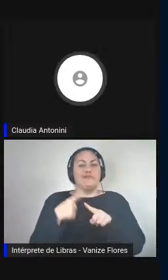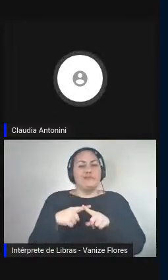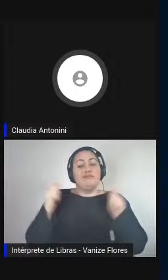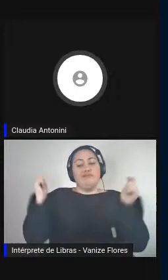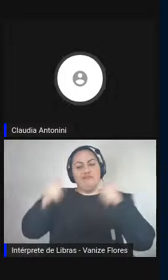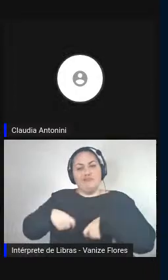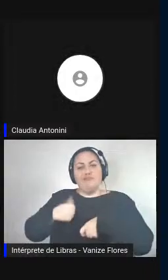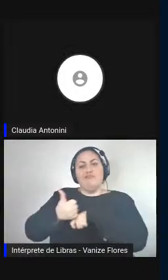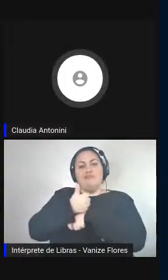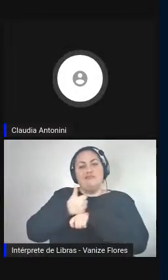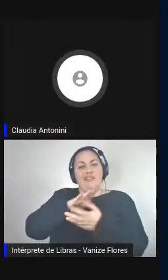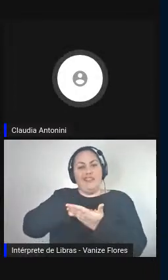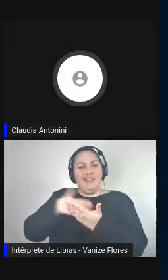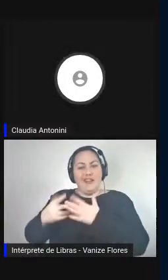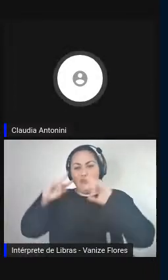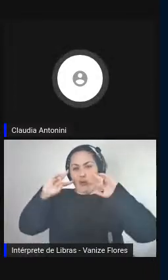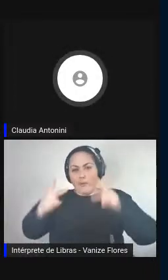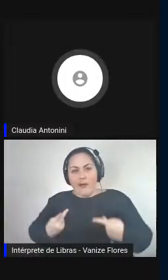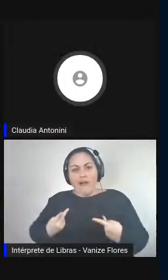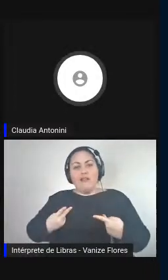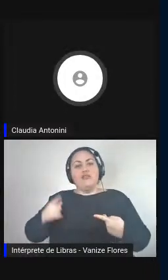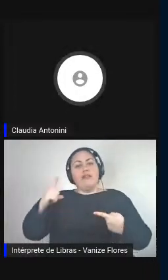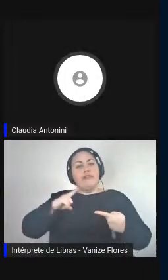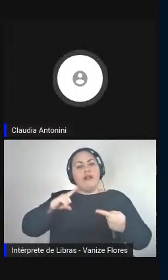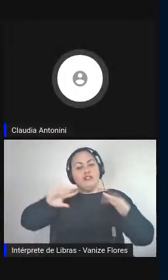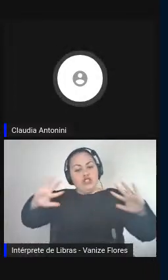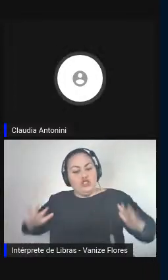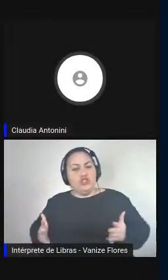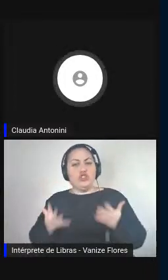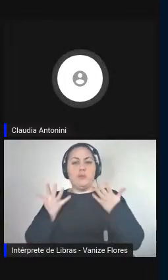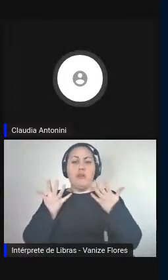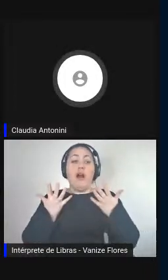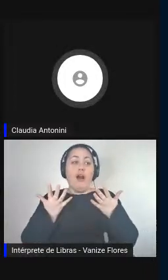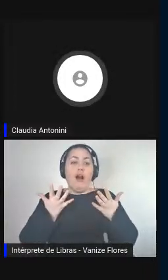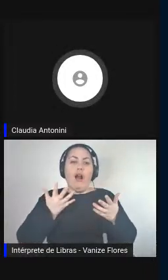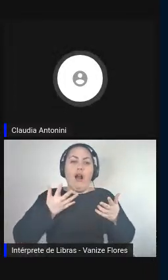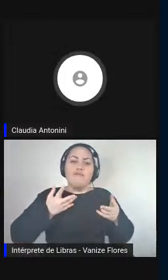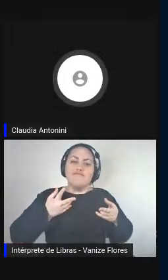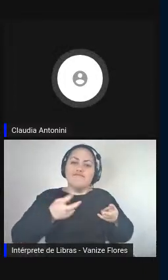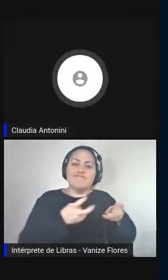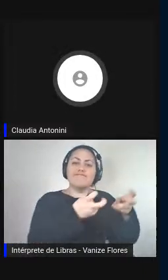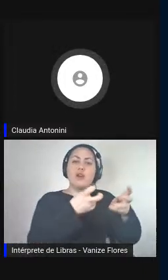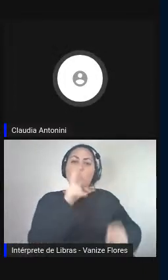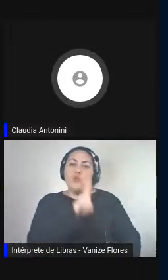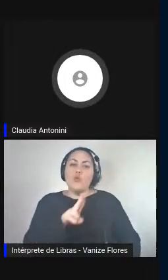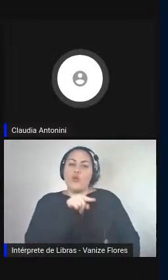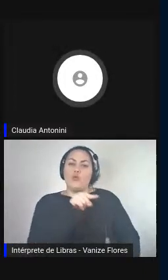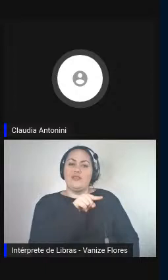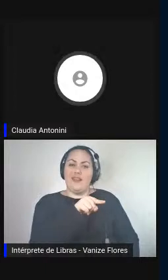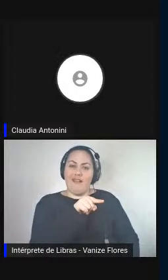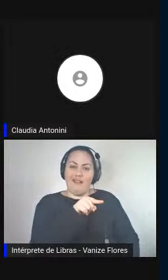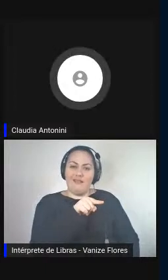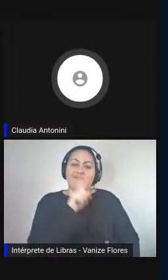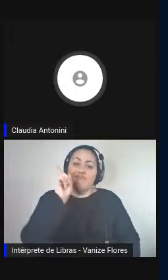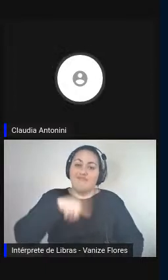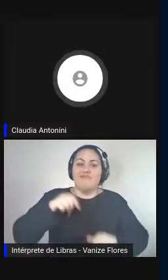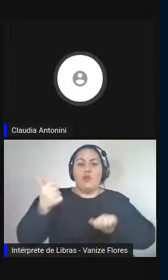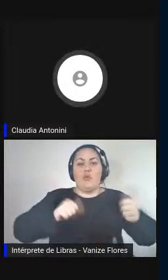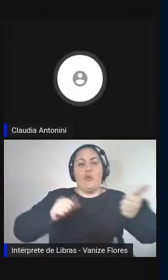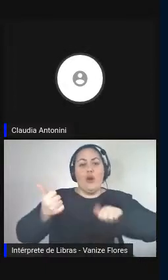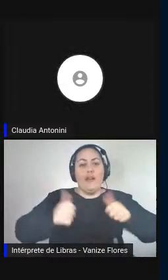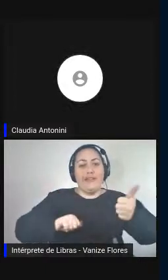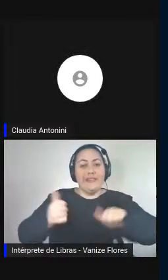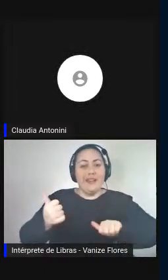intérpretes humanos tenham essa motivação de uso e essa motivação será a grande qualidade que só as pessoas conseguem